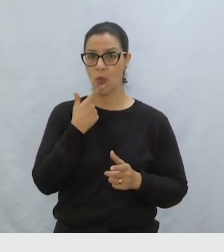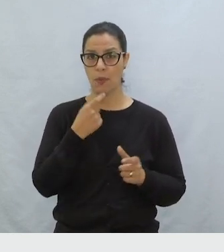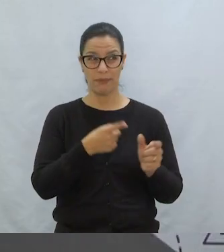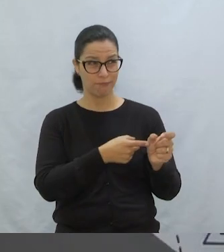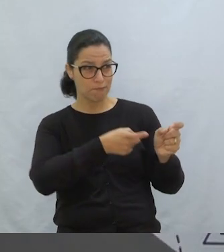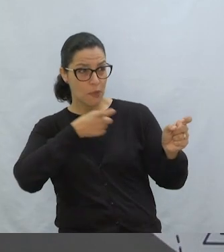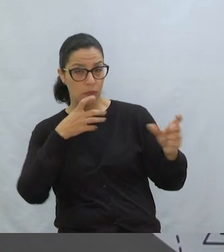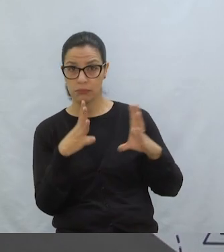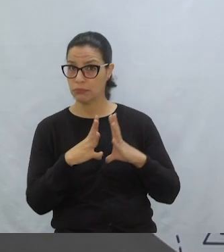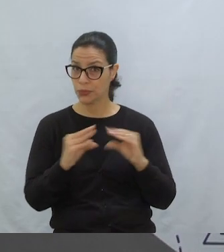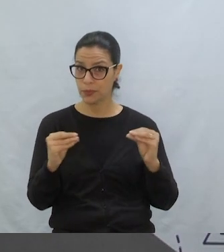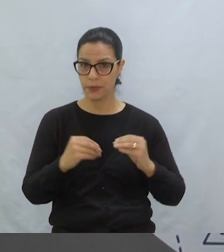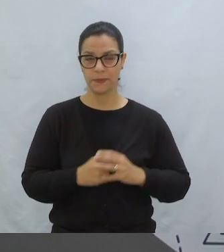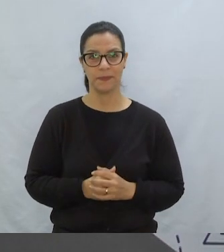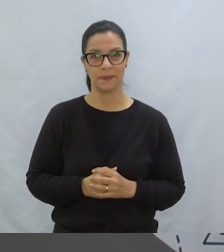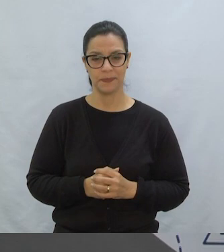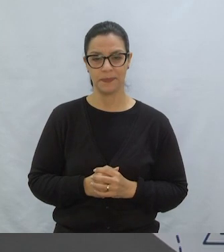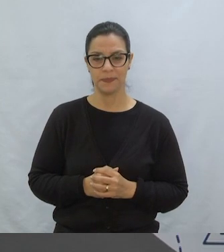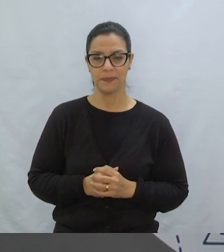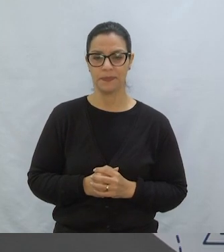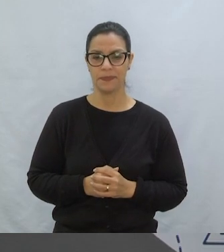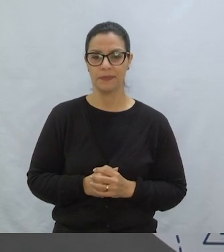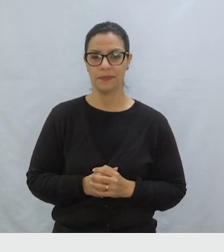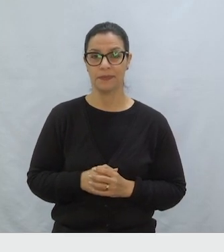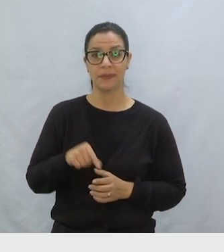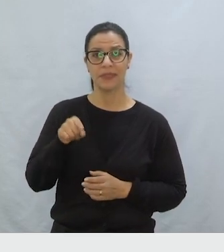caçador não está mais aqui